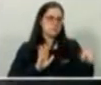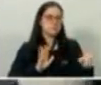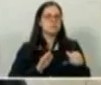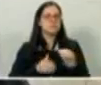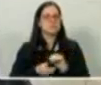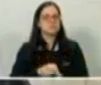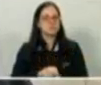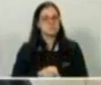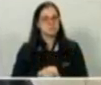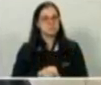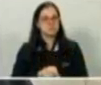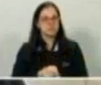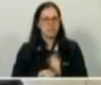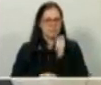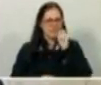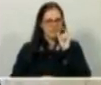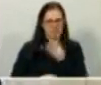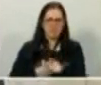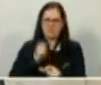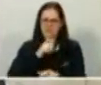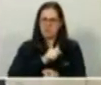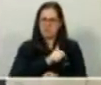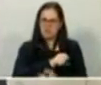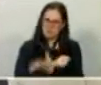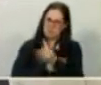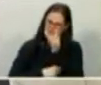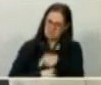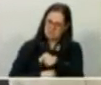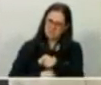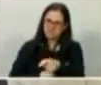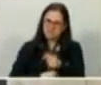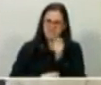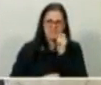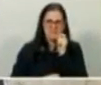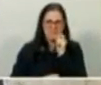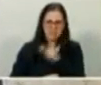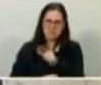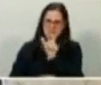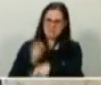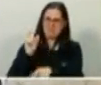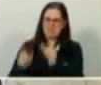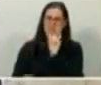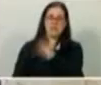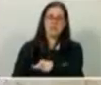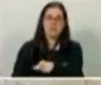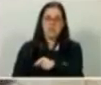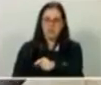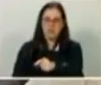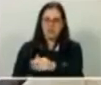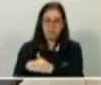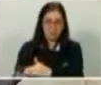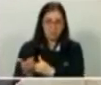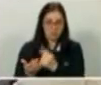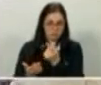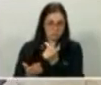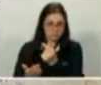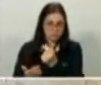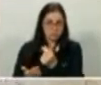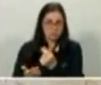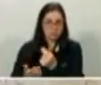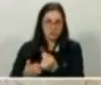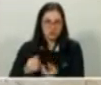Não adianta você ficar xingando o corrupto se você vai lá no cantinho pedir um benefício de corrupção para você.